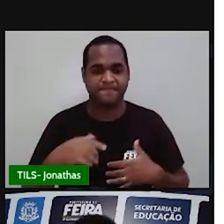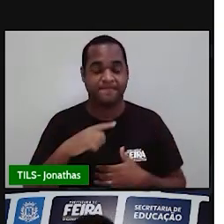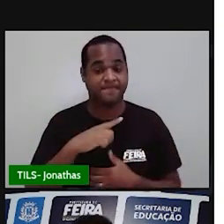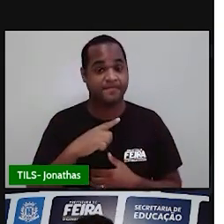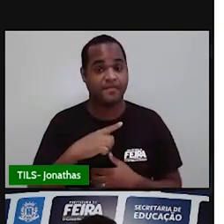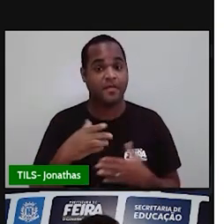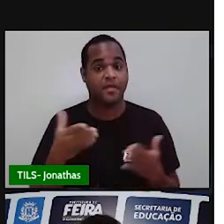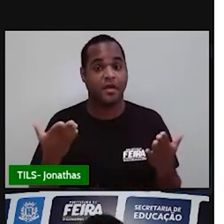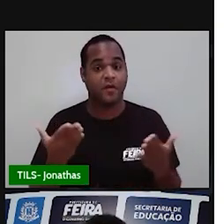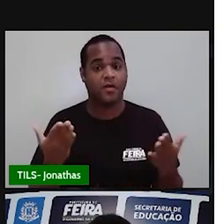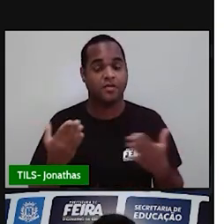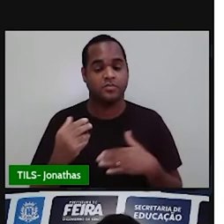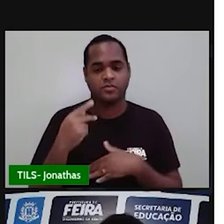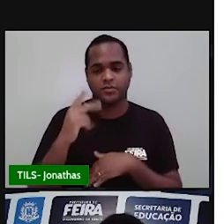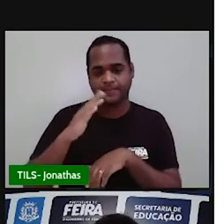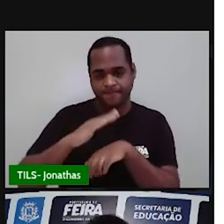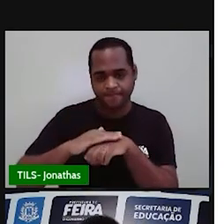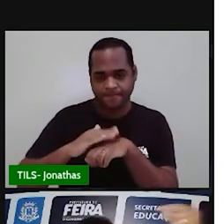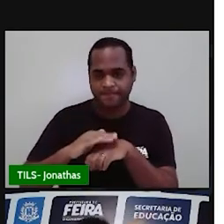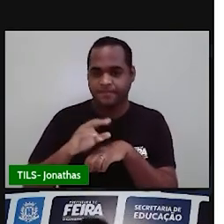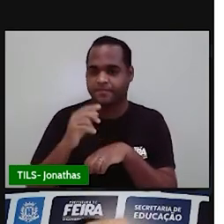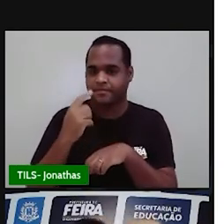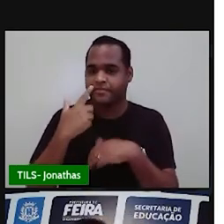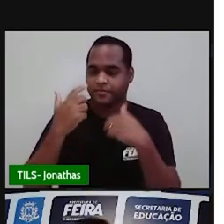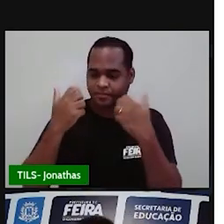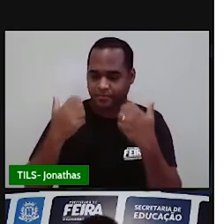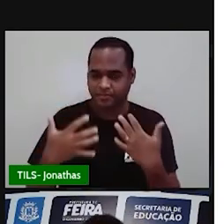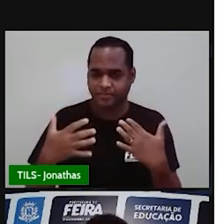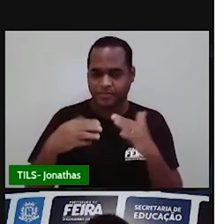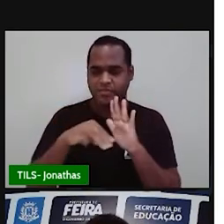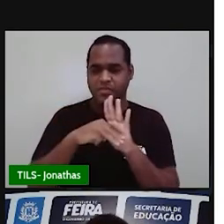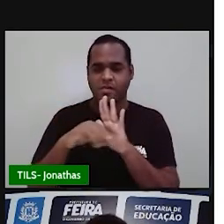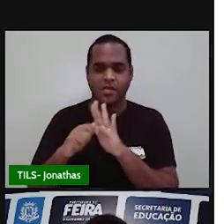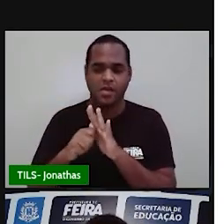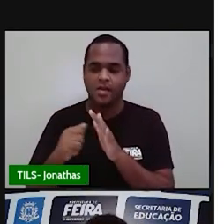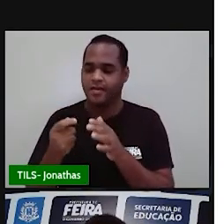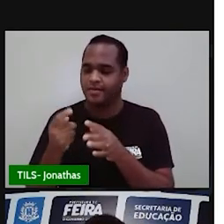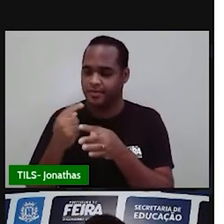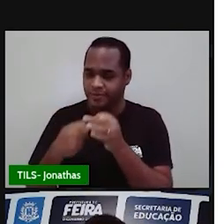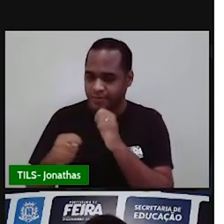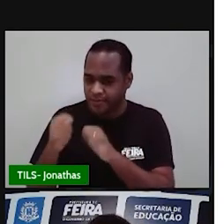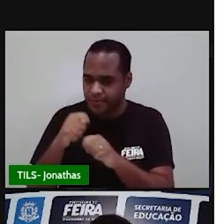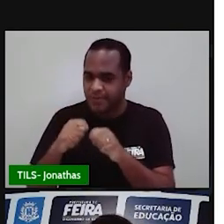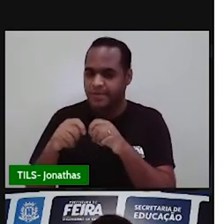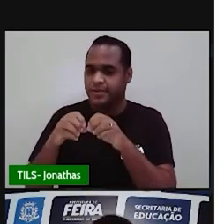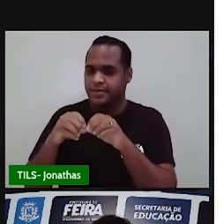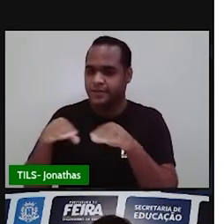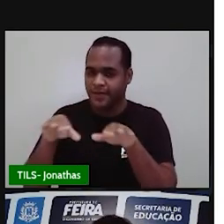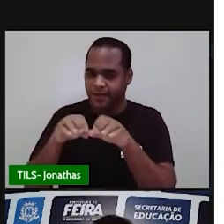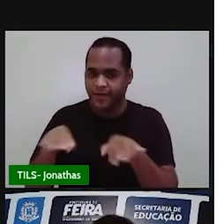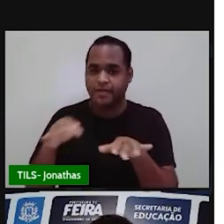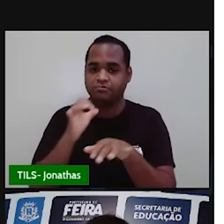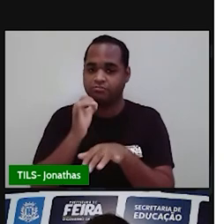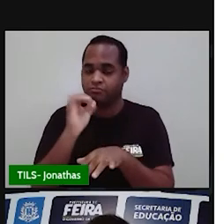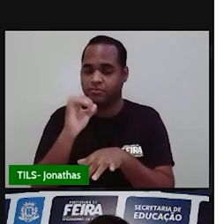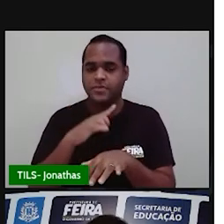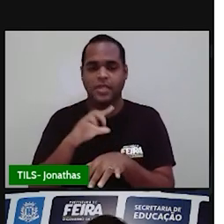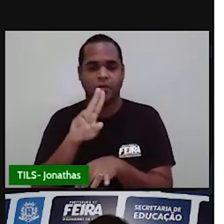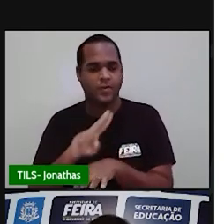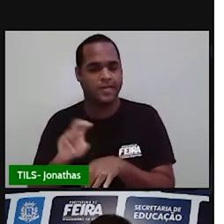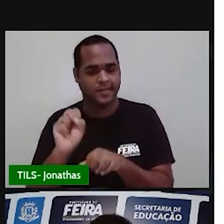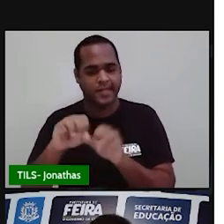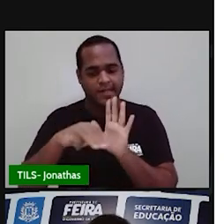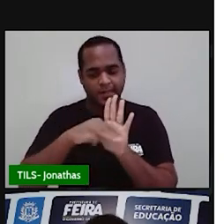é agora que a gente volta para a média de consumo de energia elétrica para usar a média